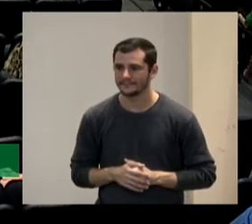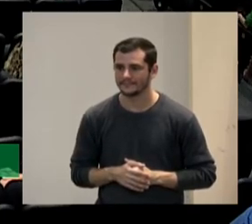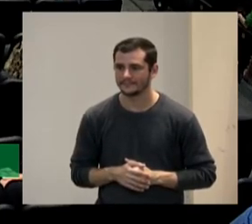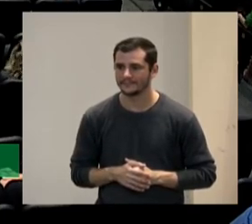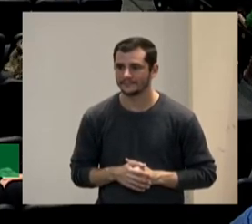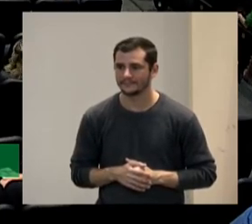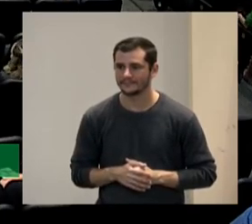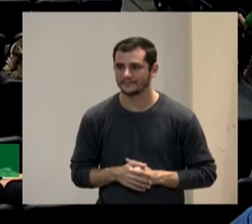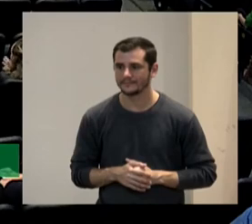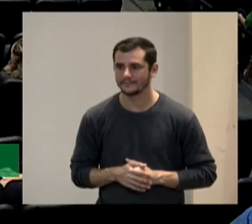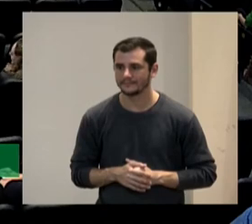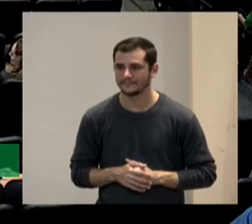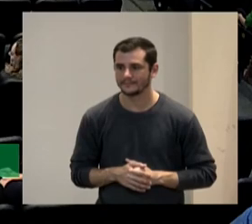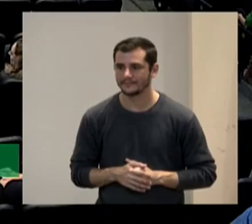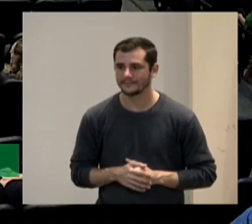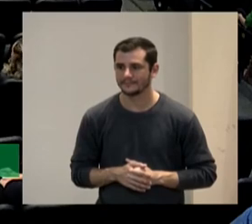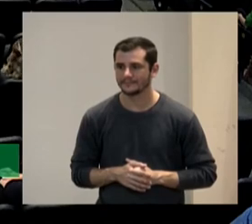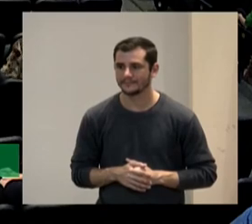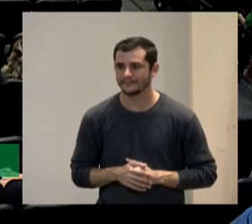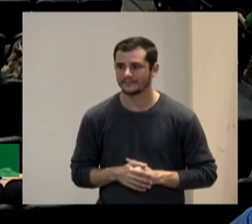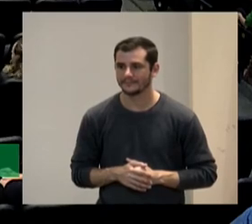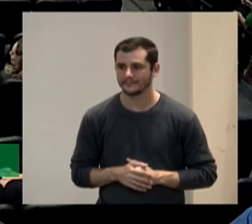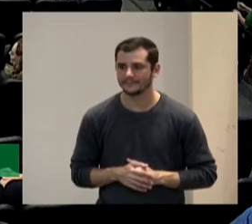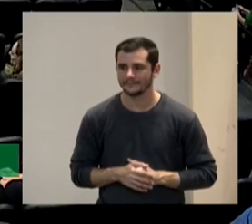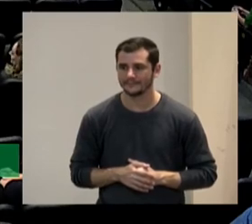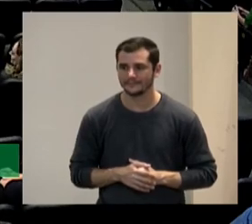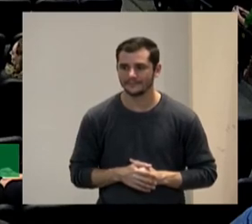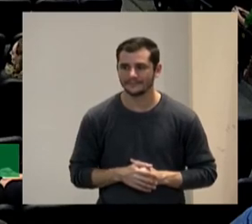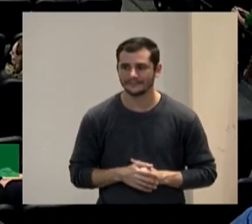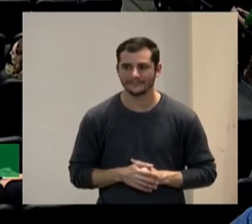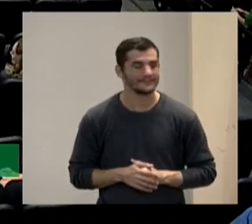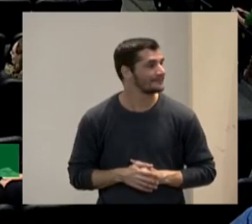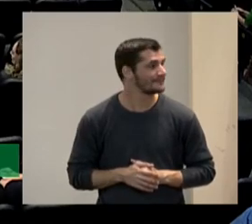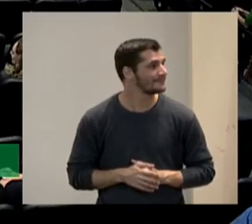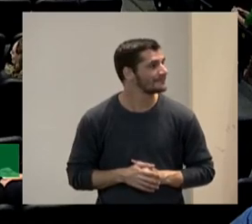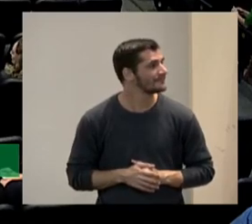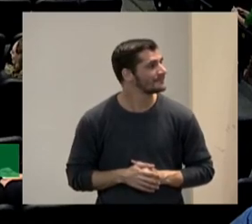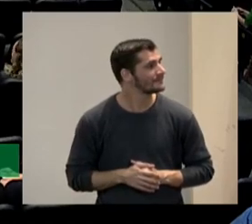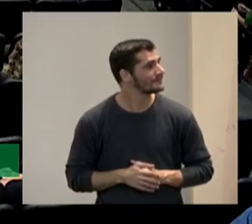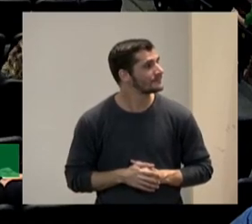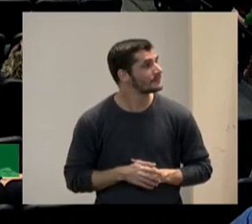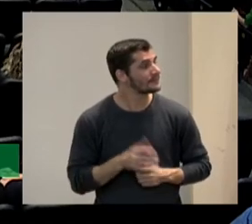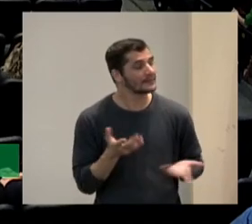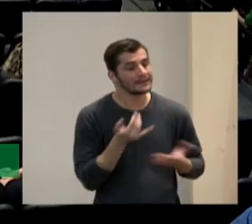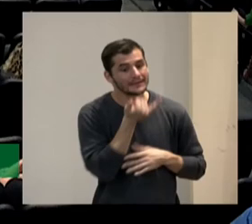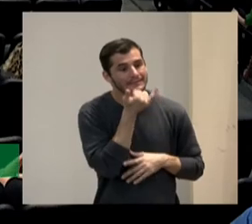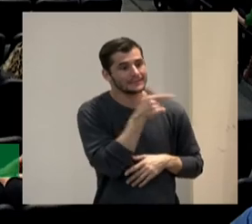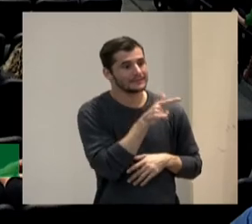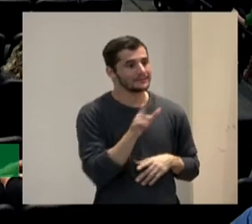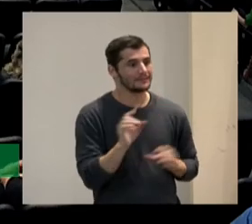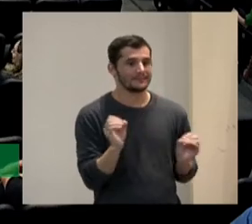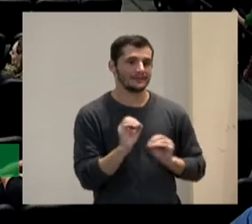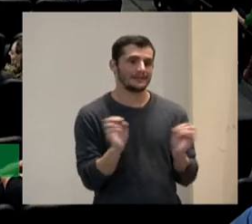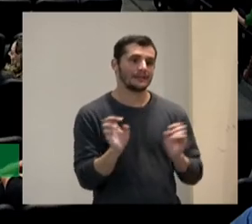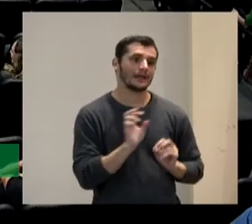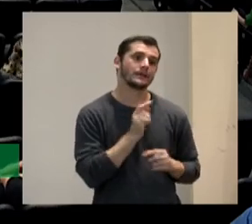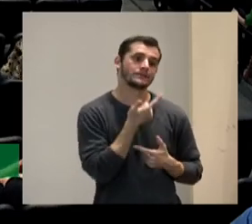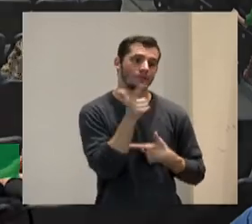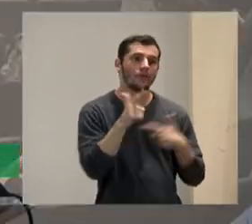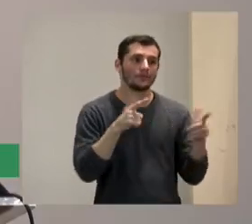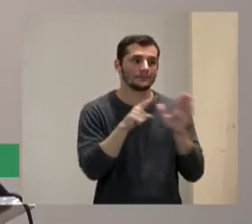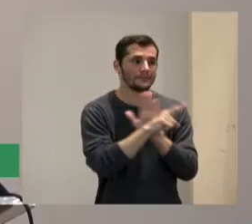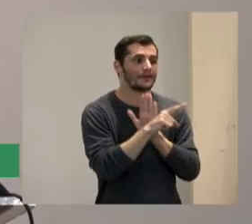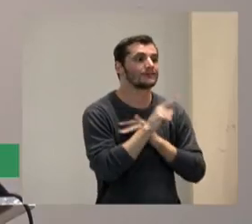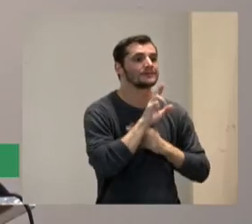pessoal peço mais uma vez desculpa por não ter respondido porque eu sei se deixasse a gente ficava aqui até tarde com o Tony